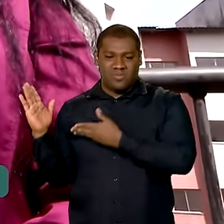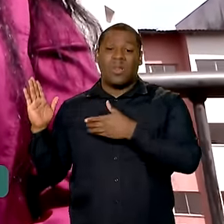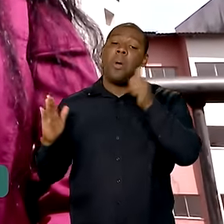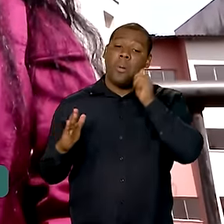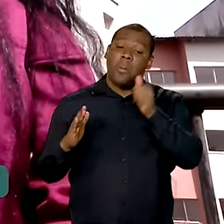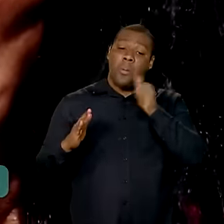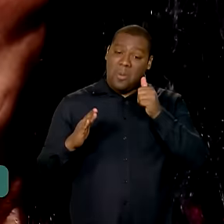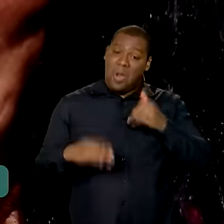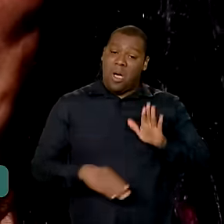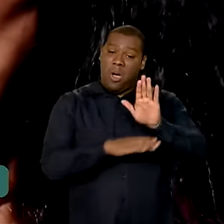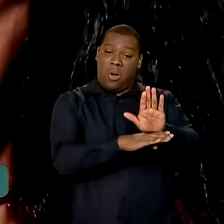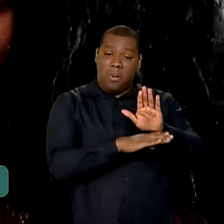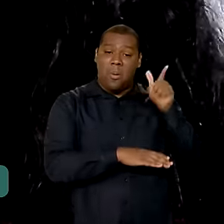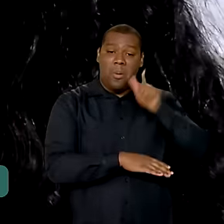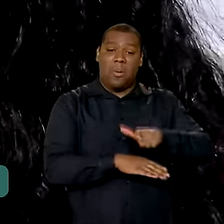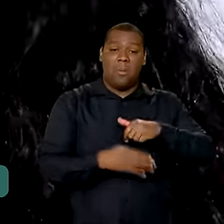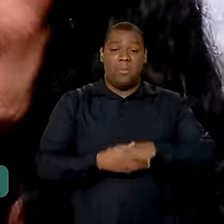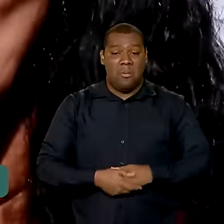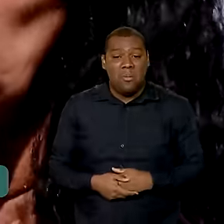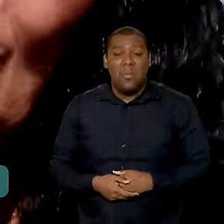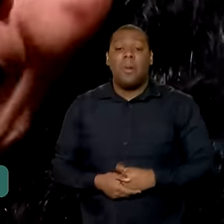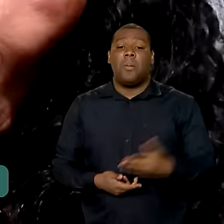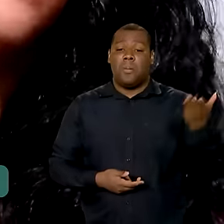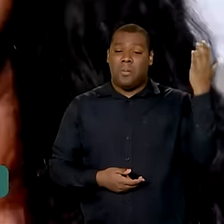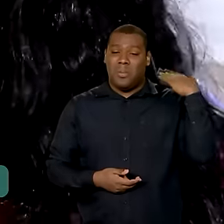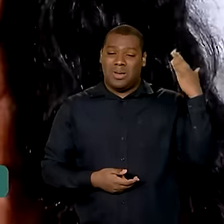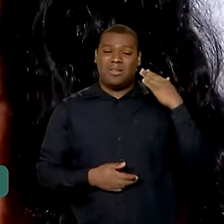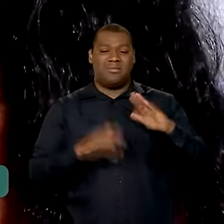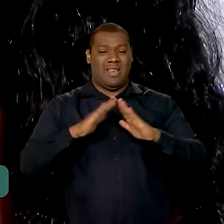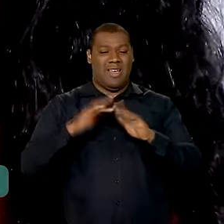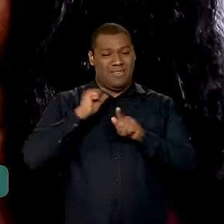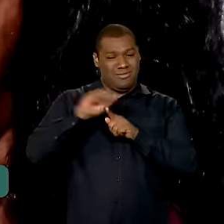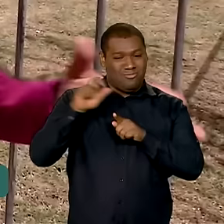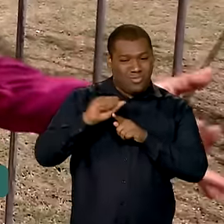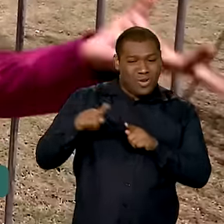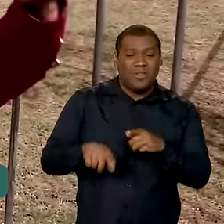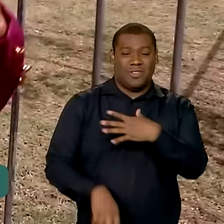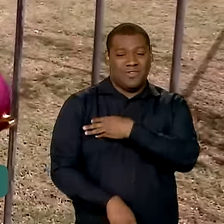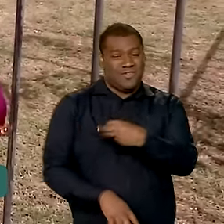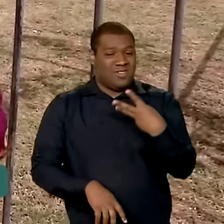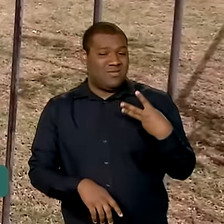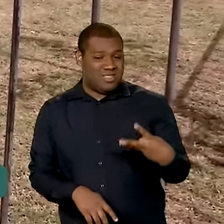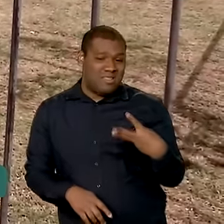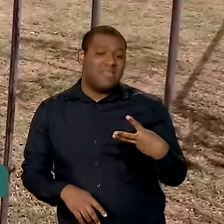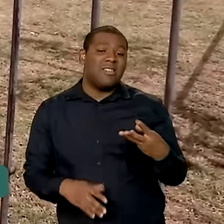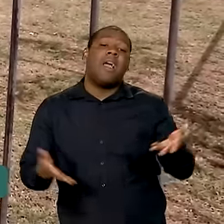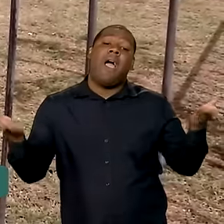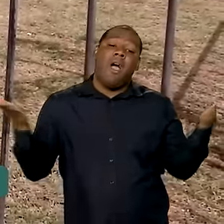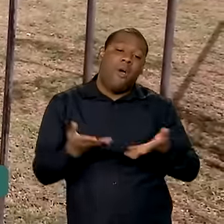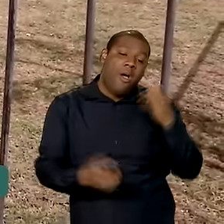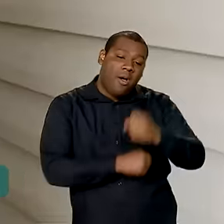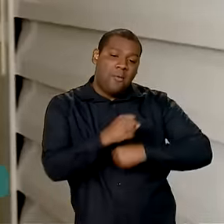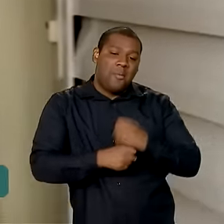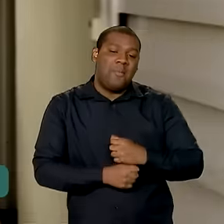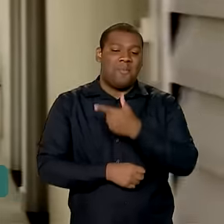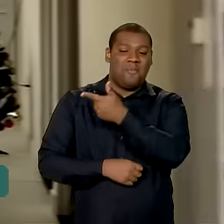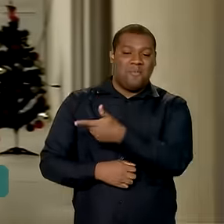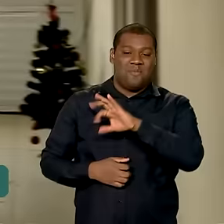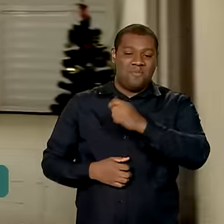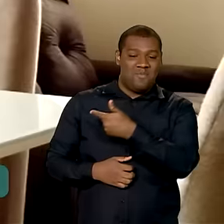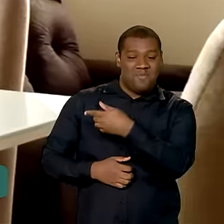beneficiadas. Ela, que sempre morou de aluguel com os três filhos, pôde, neste ano, finalmente